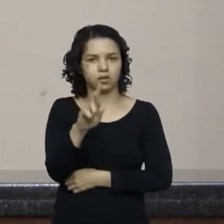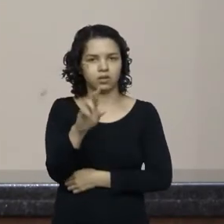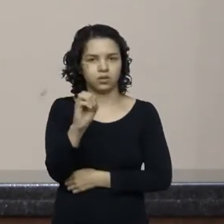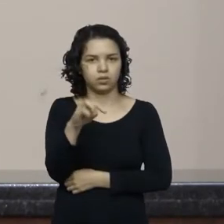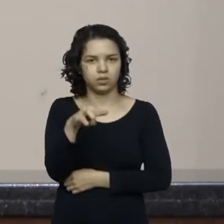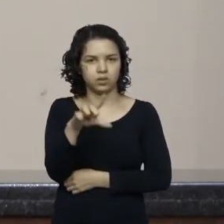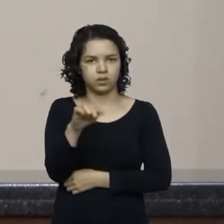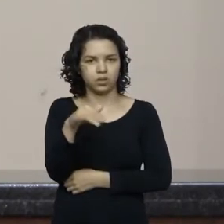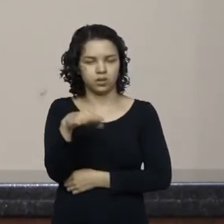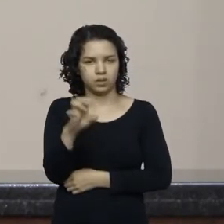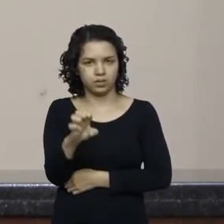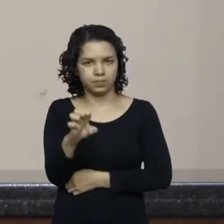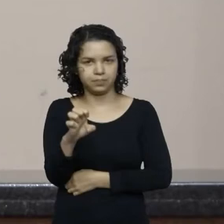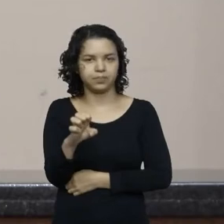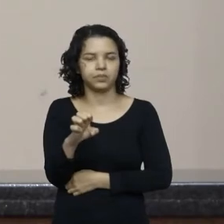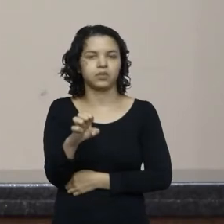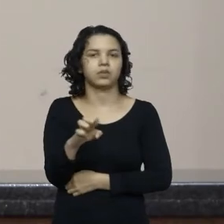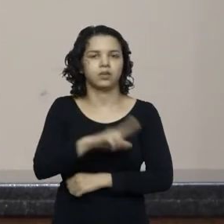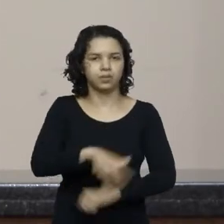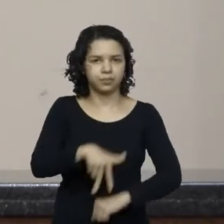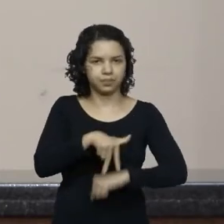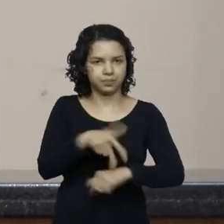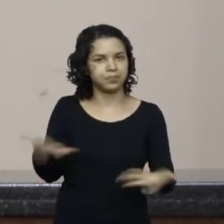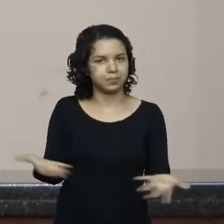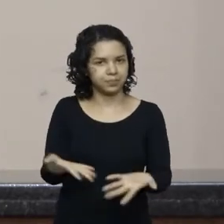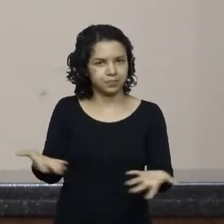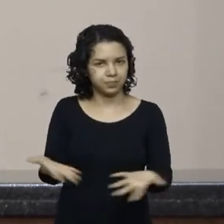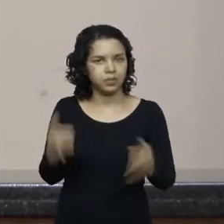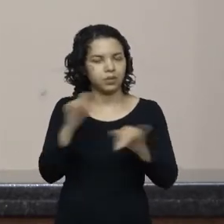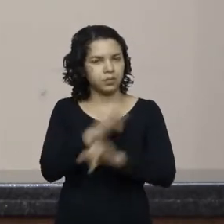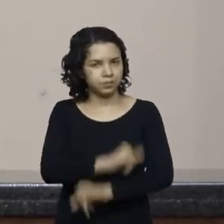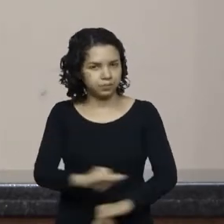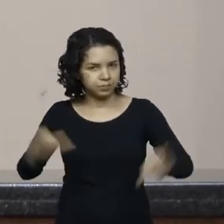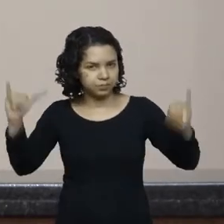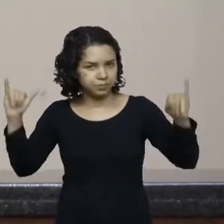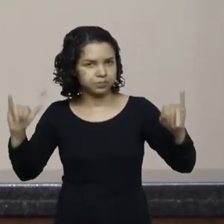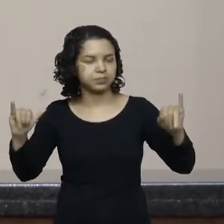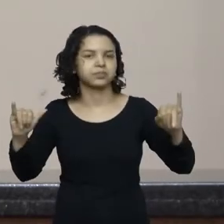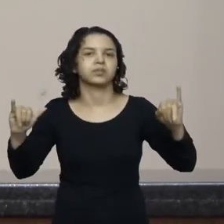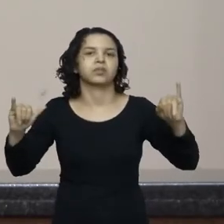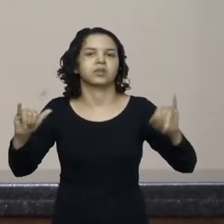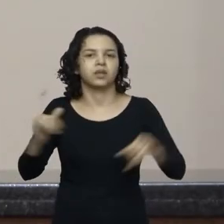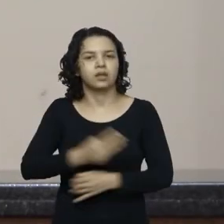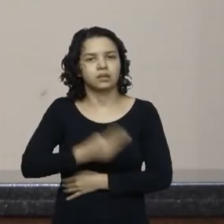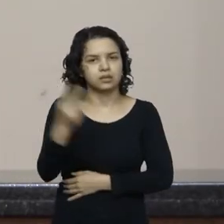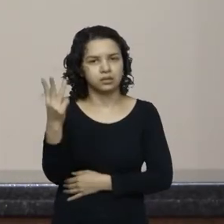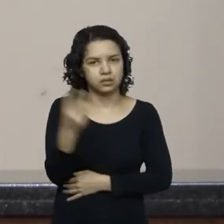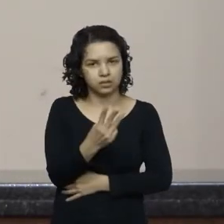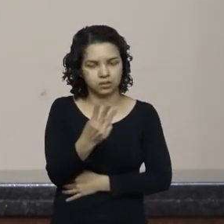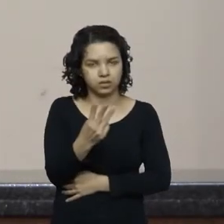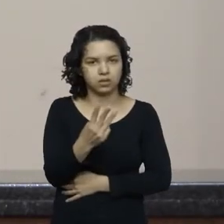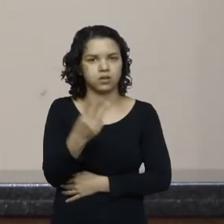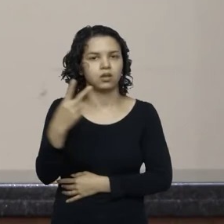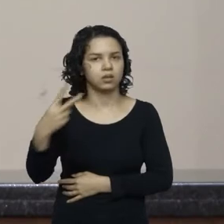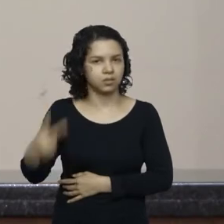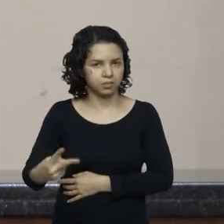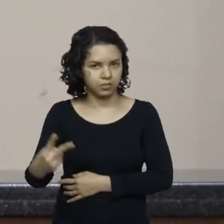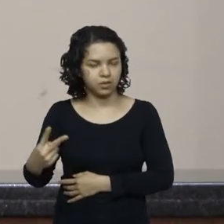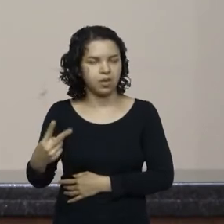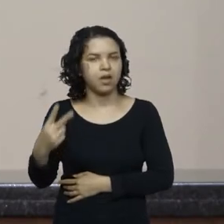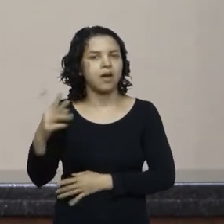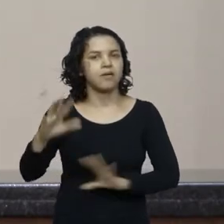façam uso da palavra para divulgar a 32ª festa